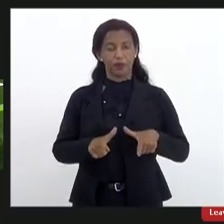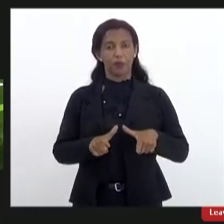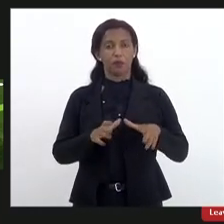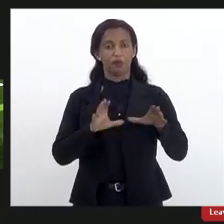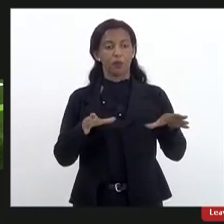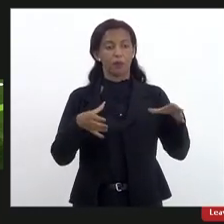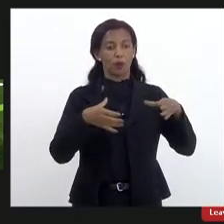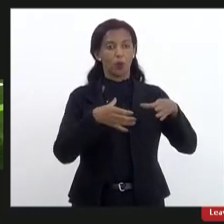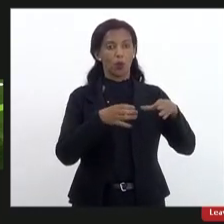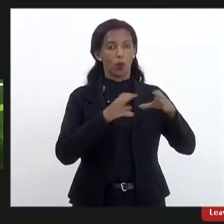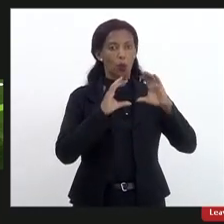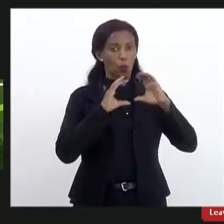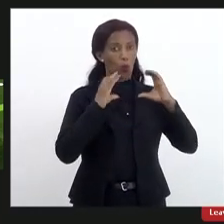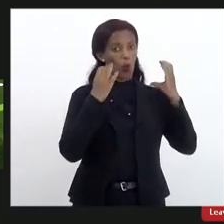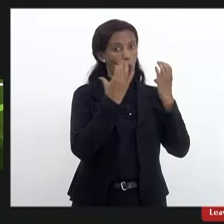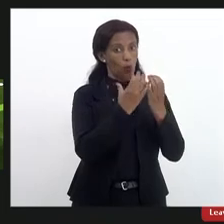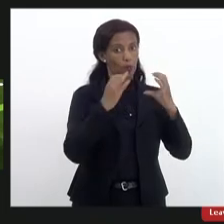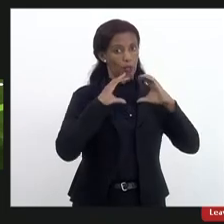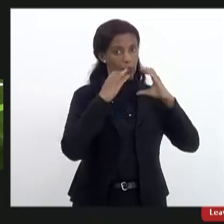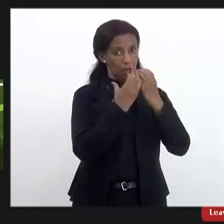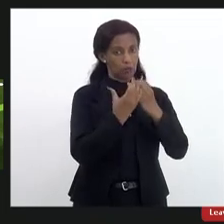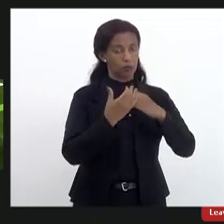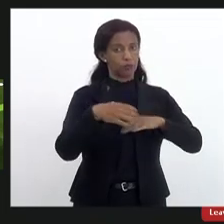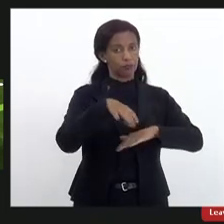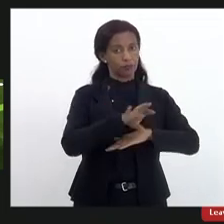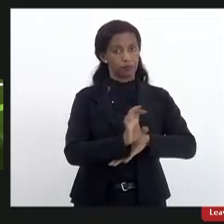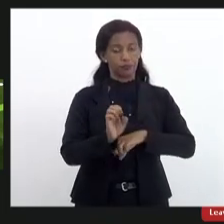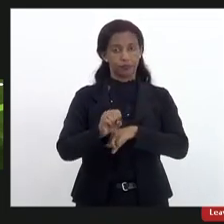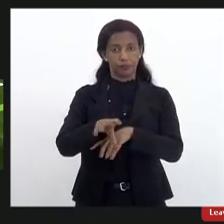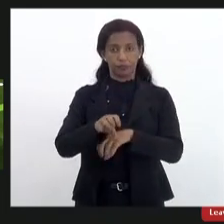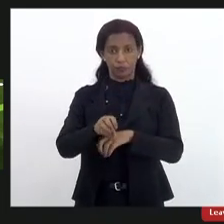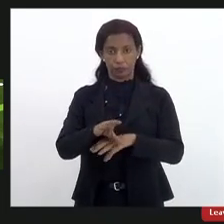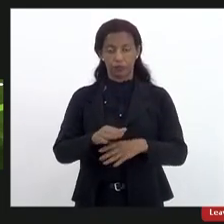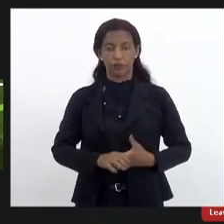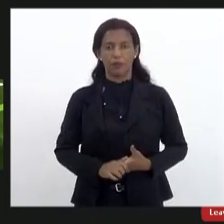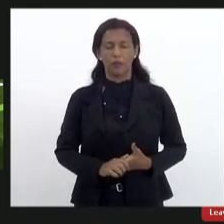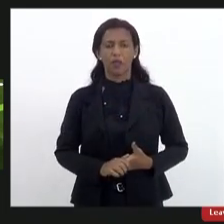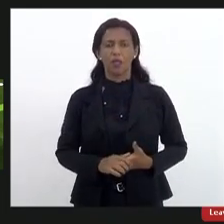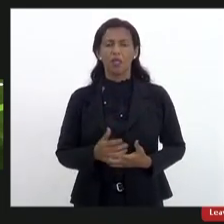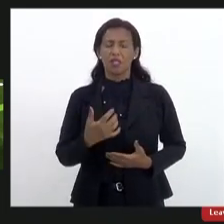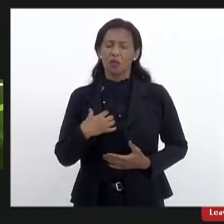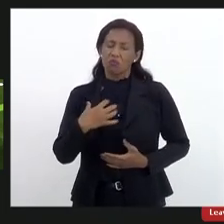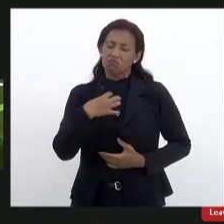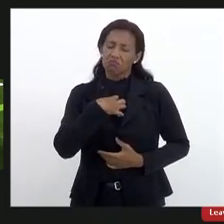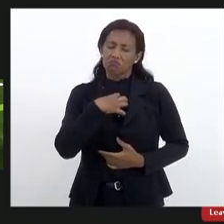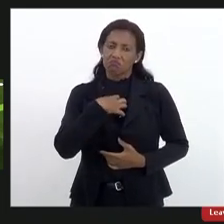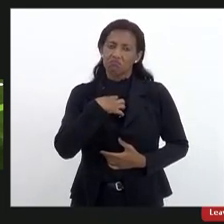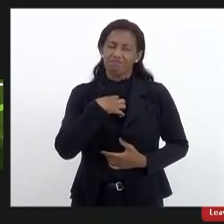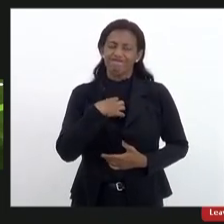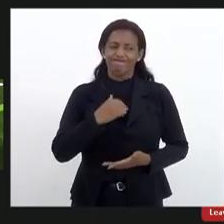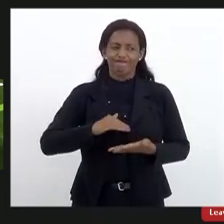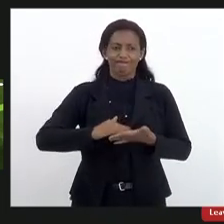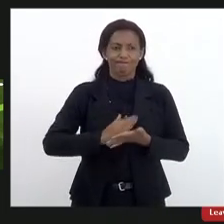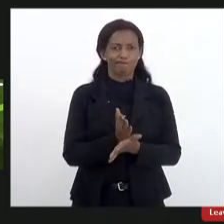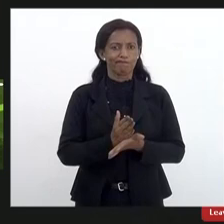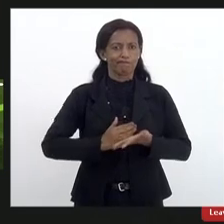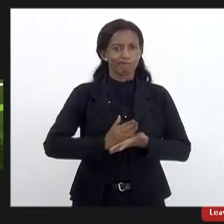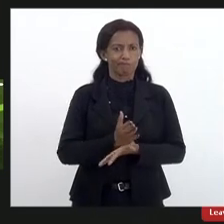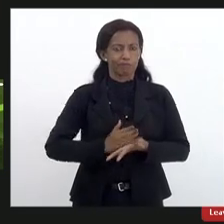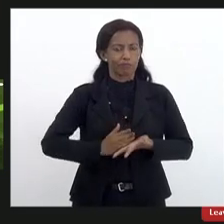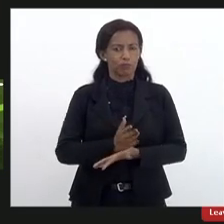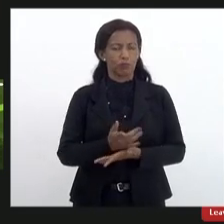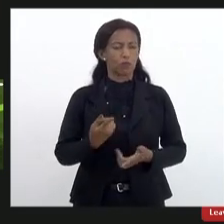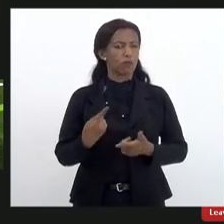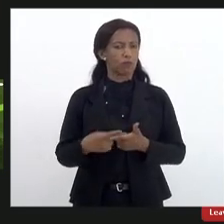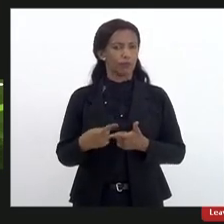congresso estadual de educação e eu me sinto extremamente incomodado porque